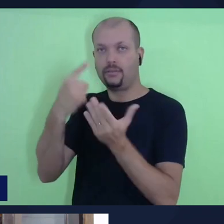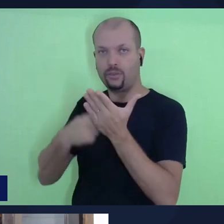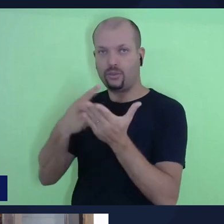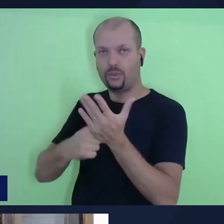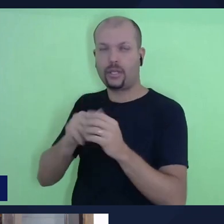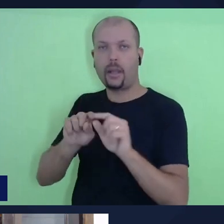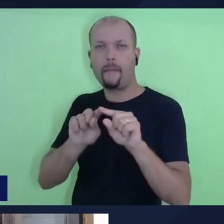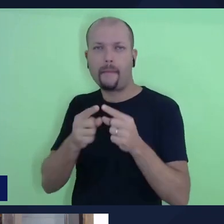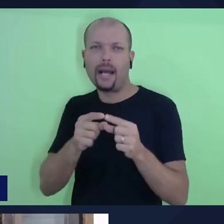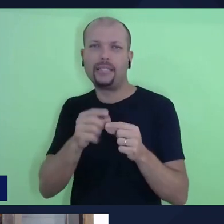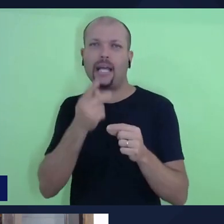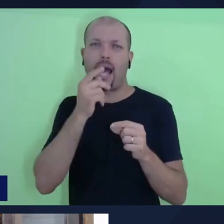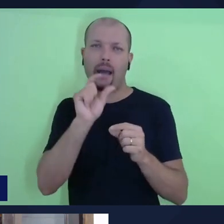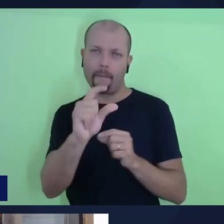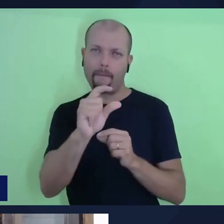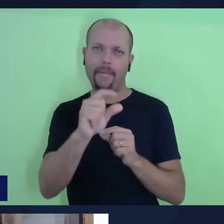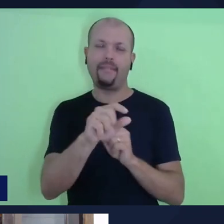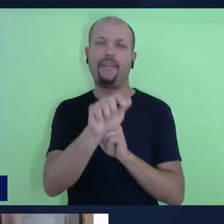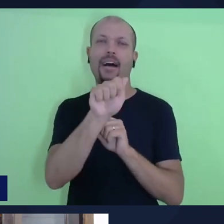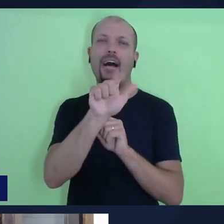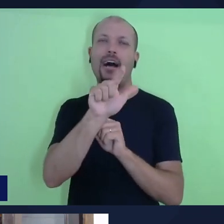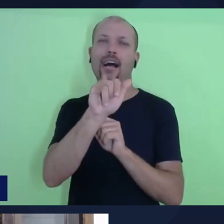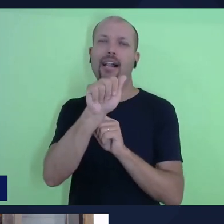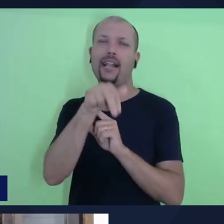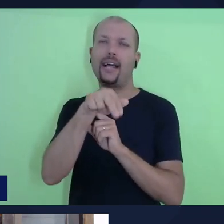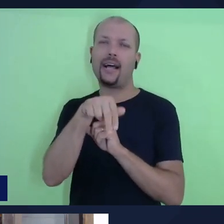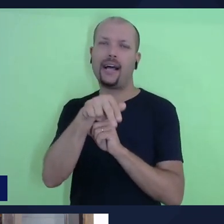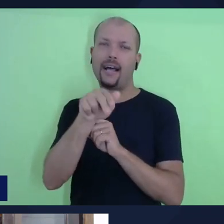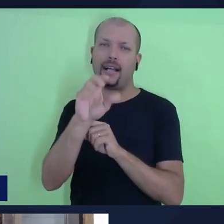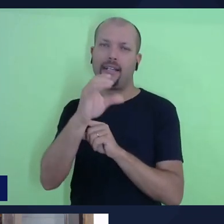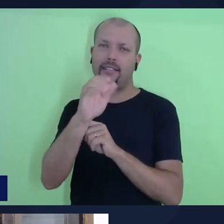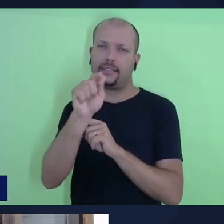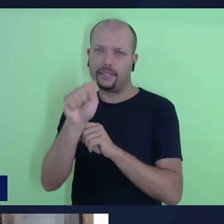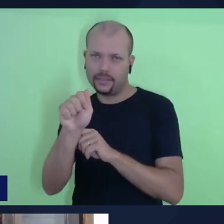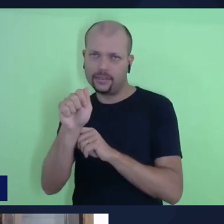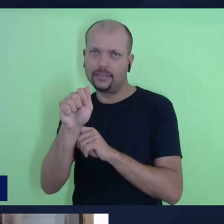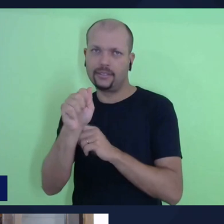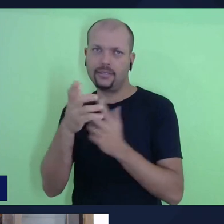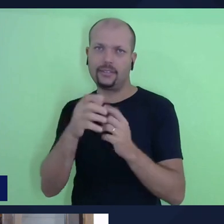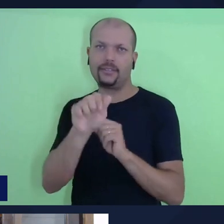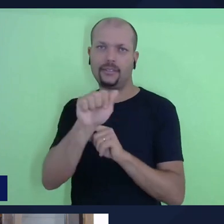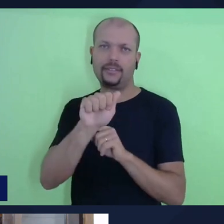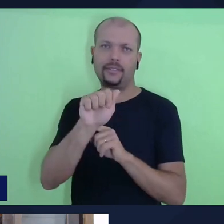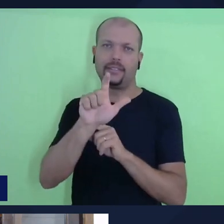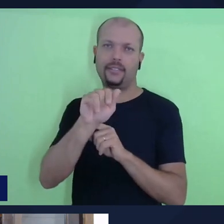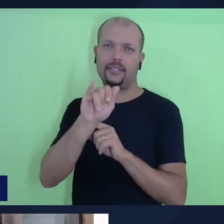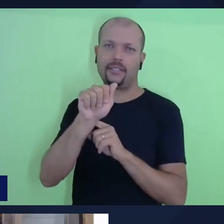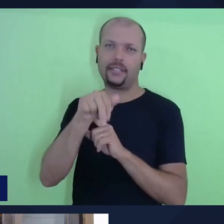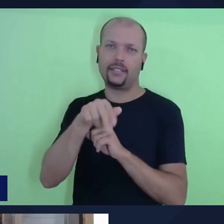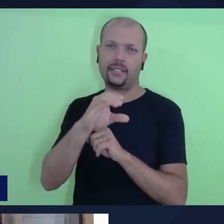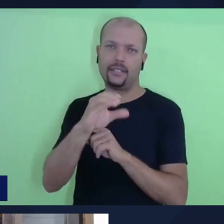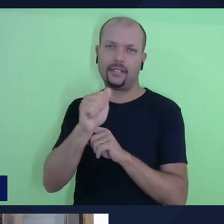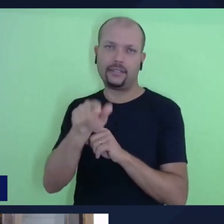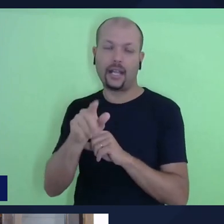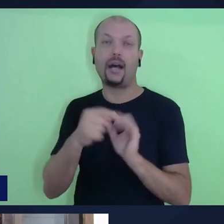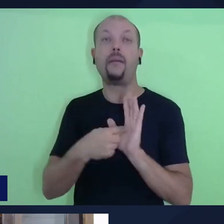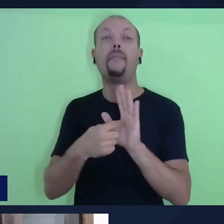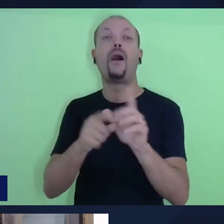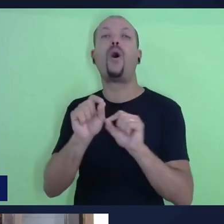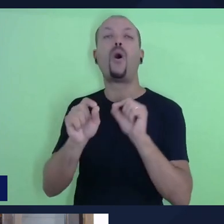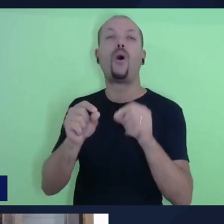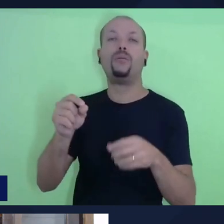aliança, ela ocorre em outros momentos no texto bíblico, mesmo no Velho Testamento, mas mais inserido nas